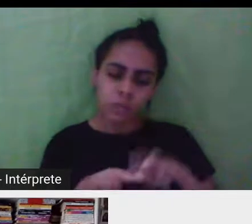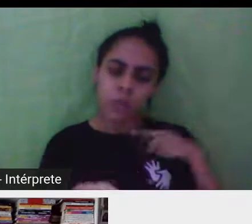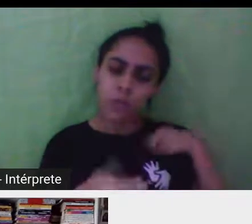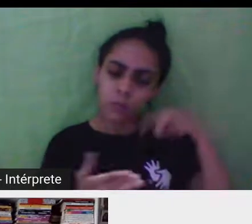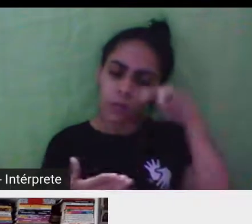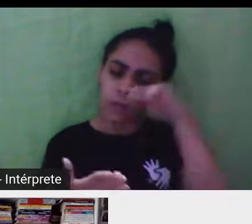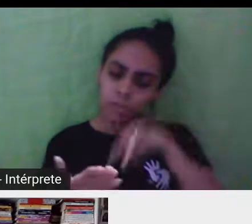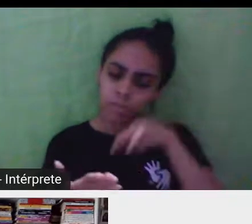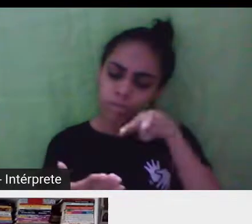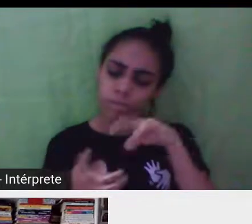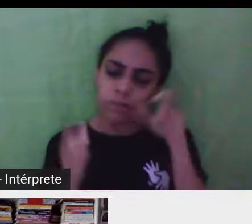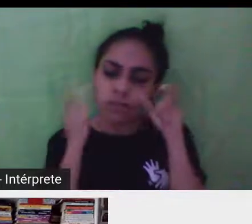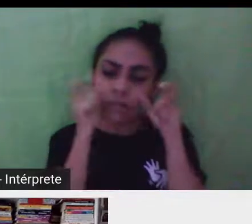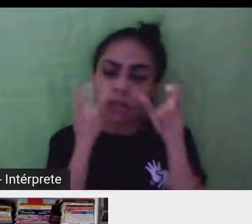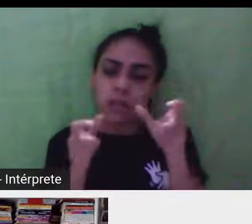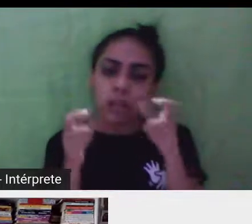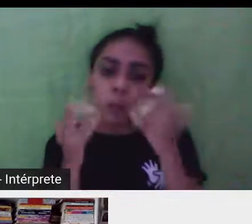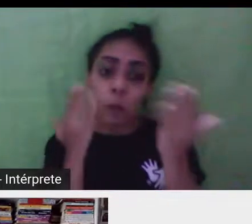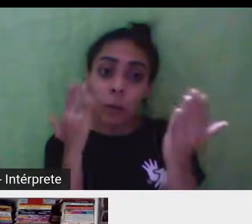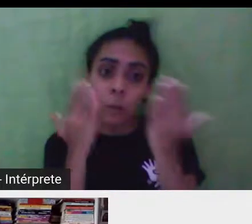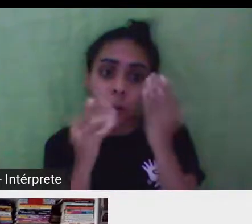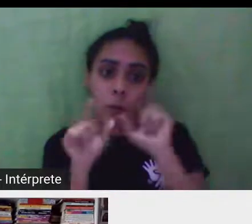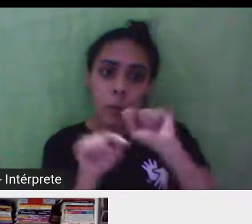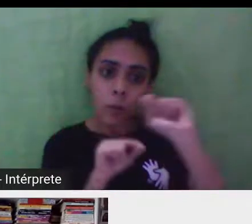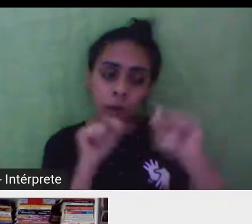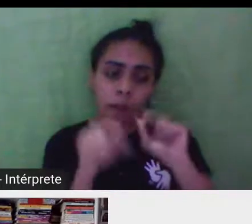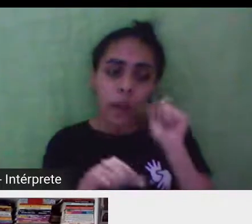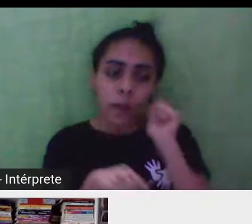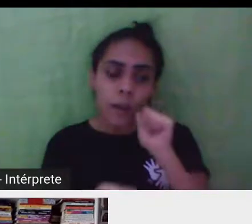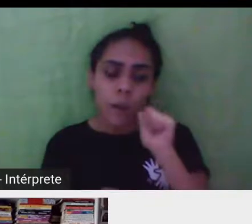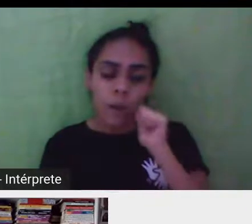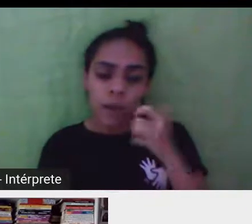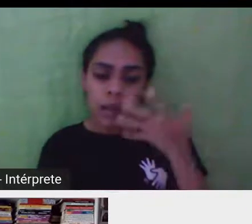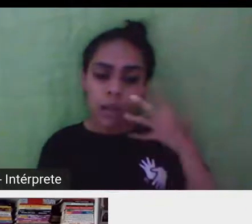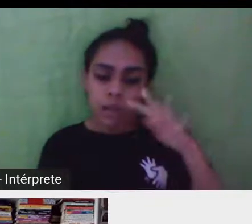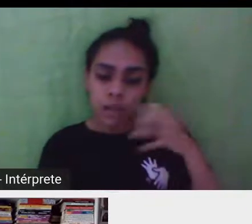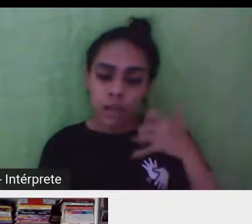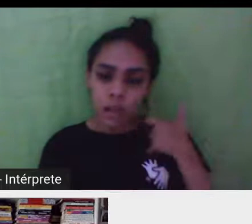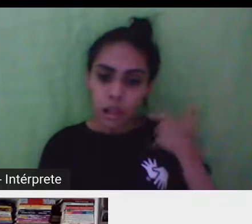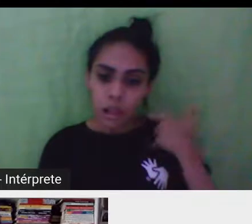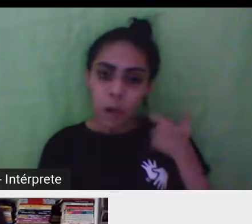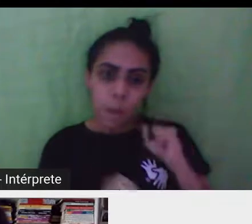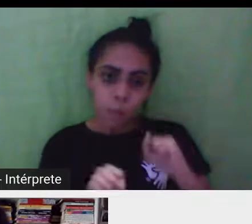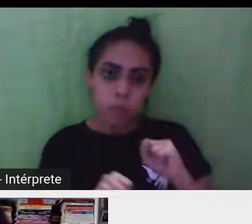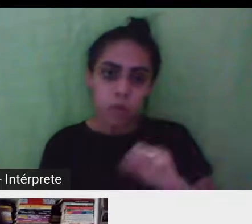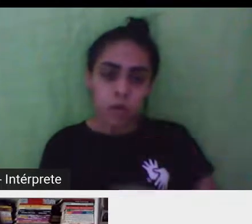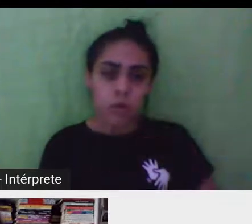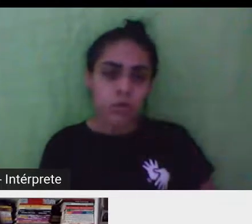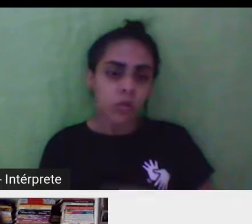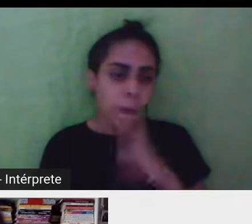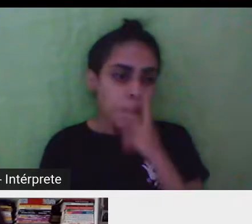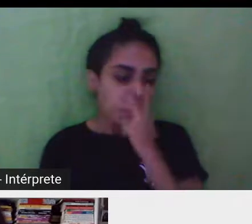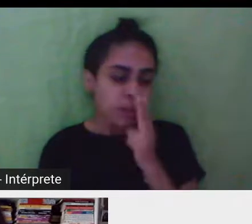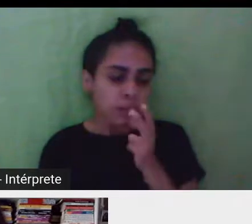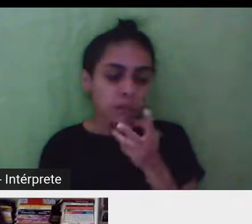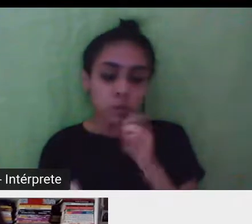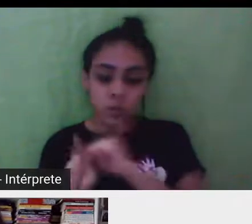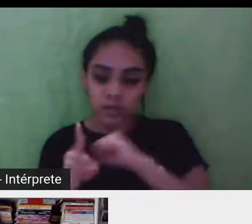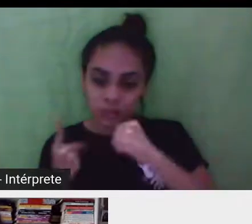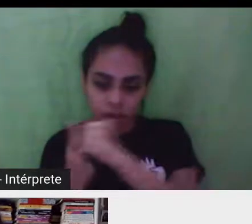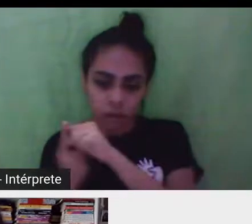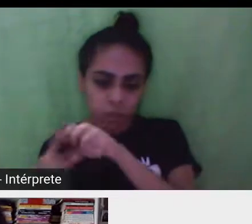observar que mulheres que têm mais ou menos a mesma idade que eu podem ser vistas, né, pela sociedade,